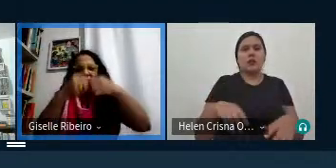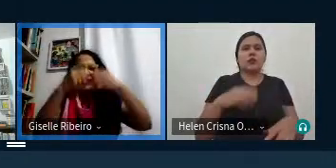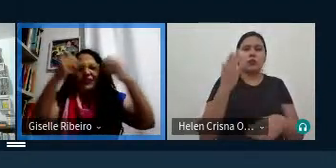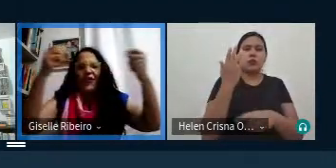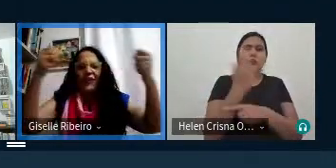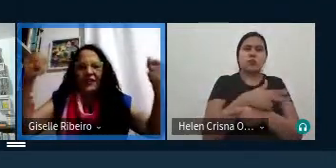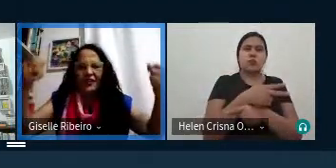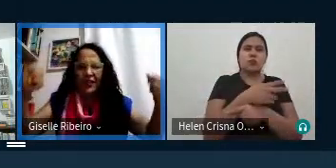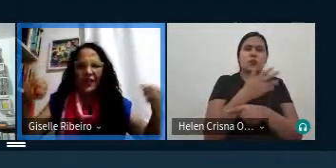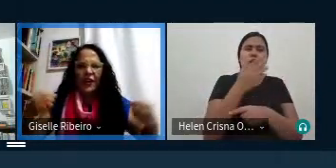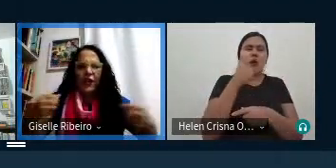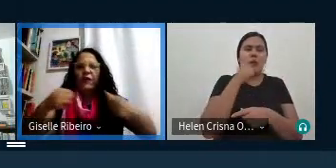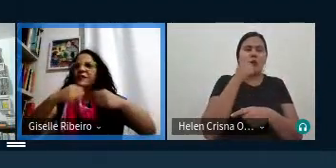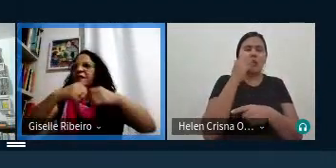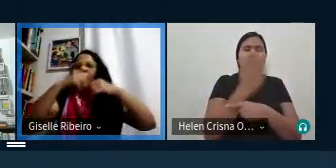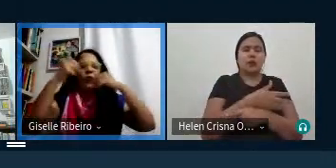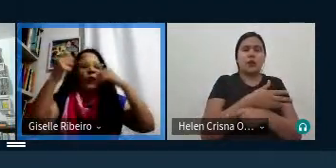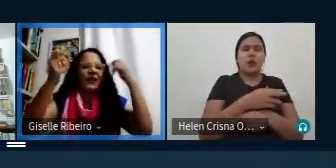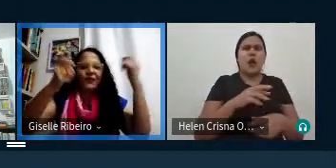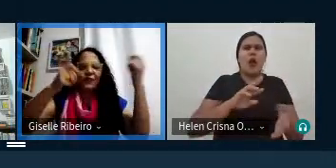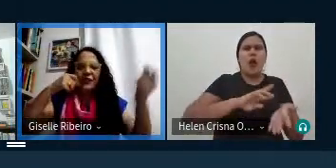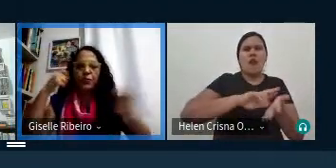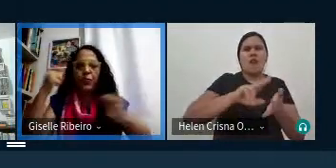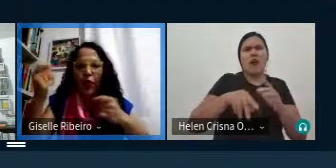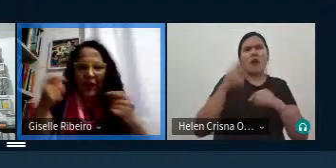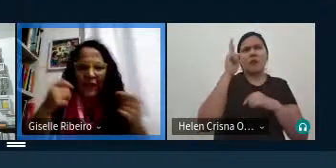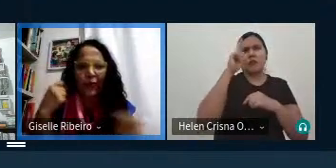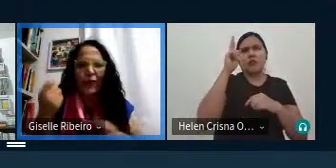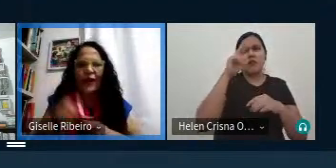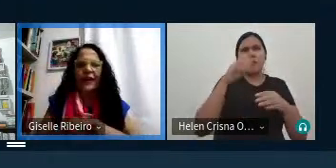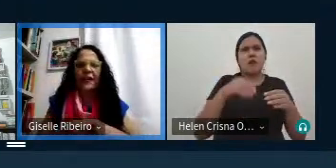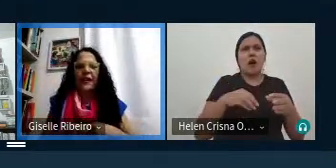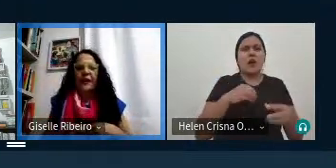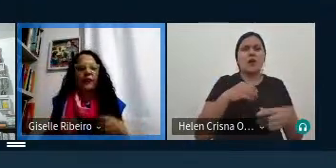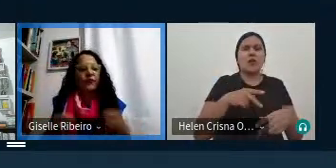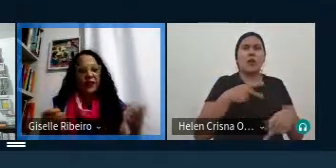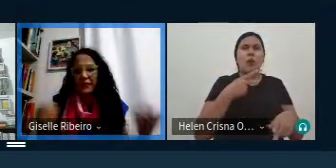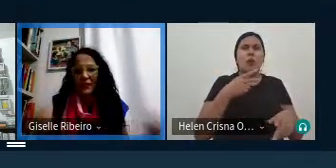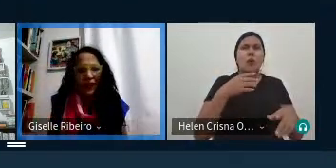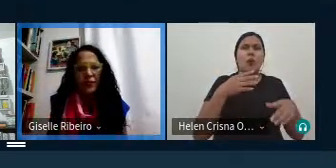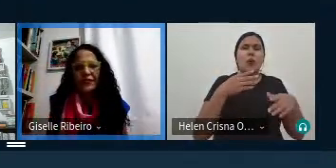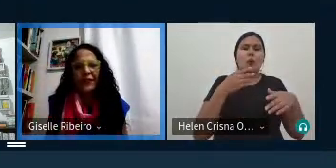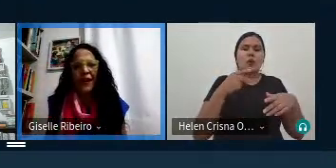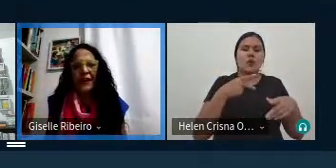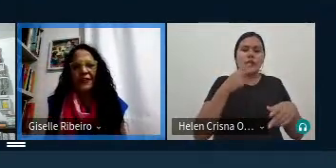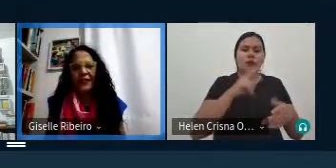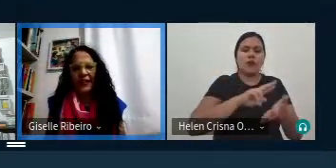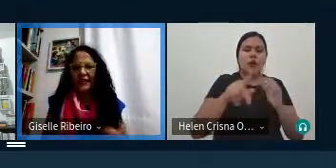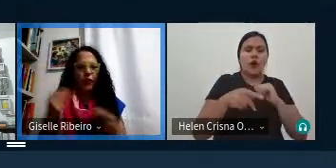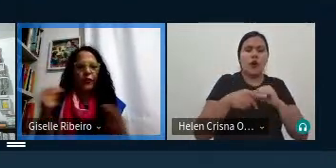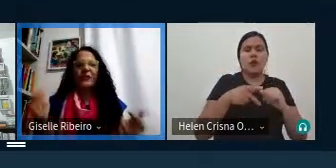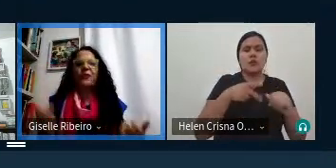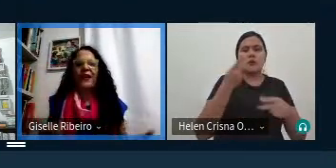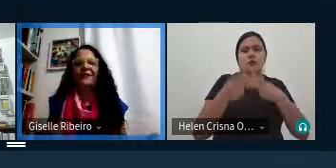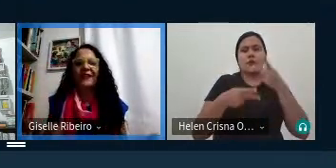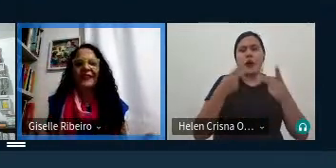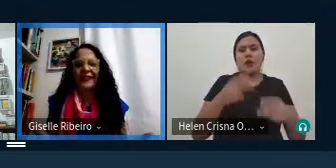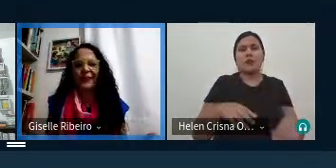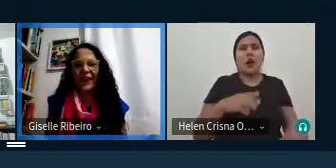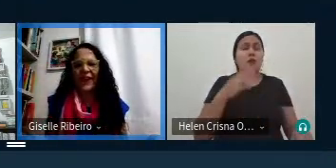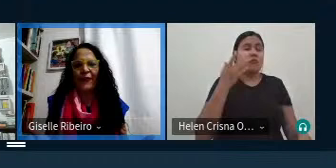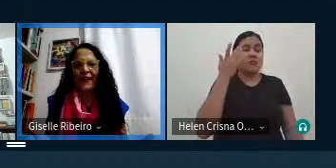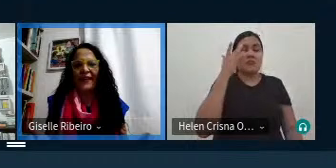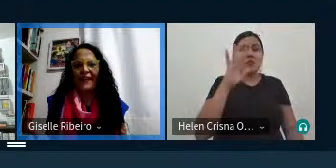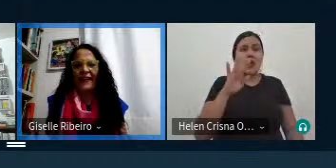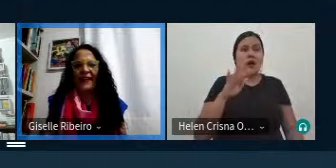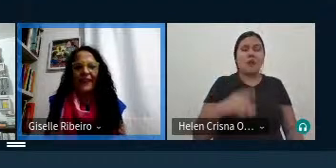o quanto que essas histórias vão circulando né de boca em boca e você não sabe dizer mais esse é o grande barato